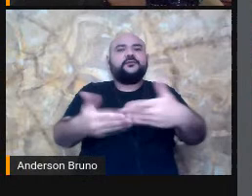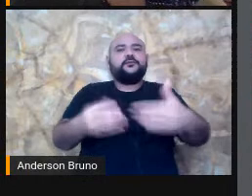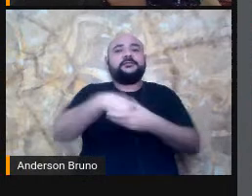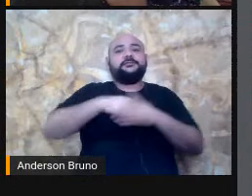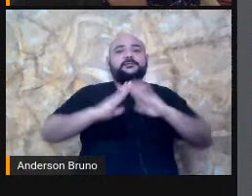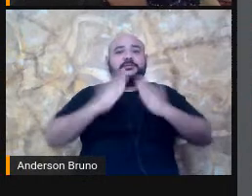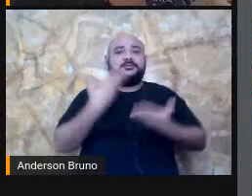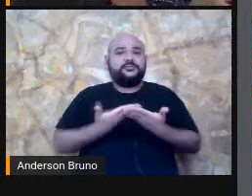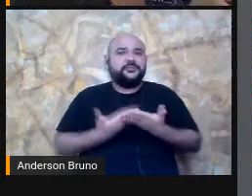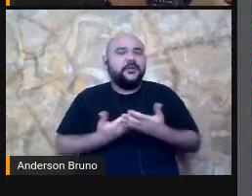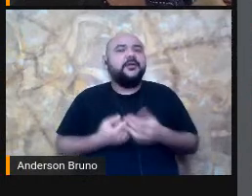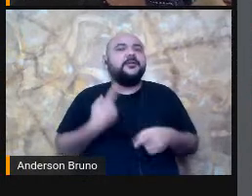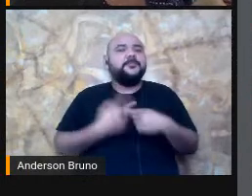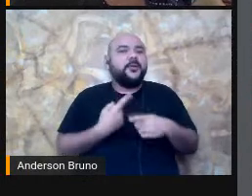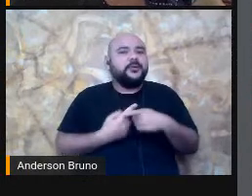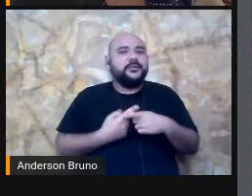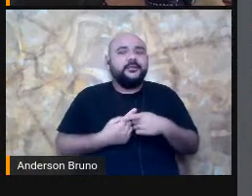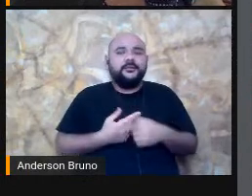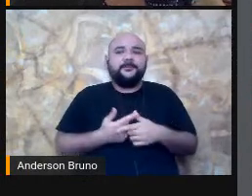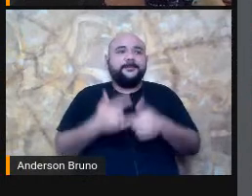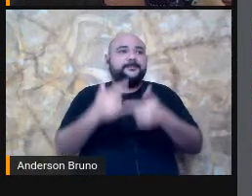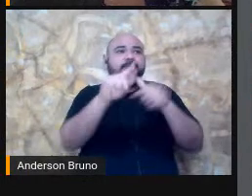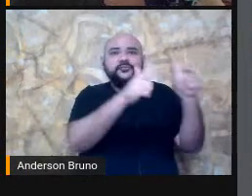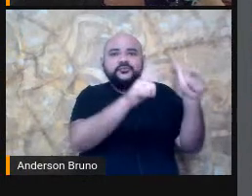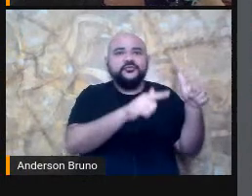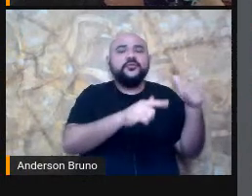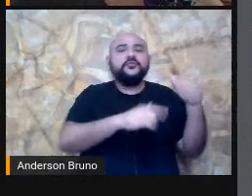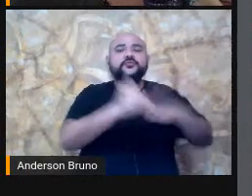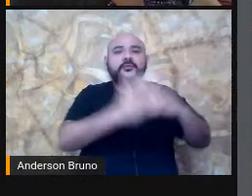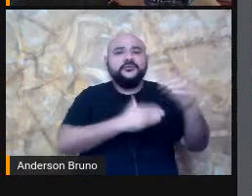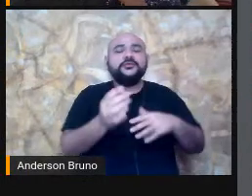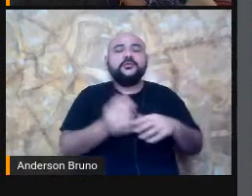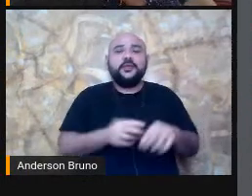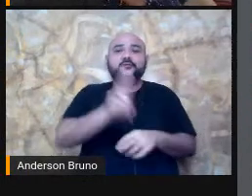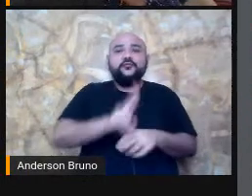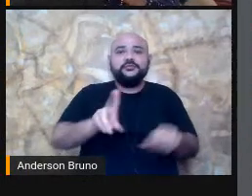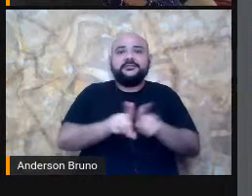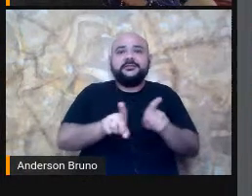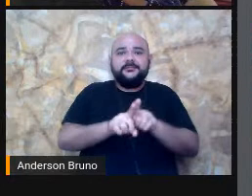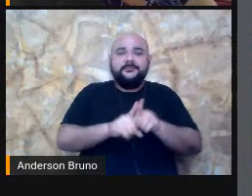estão Utilizando Os recursos De comunicação Alternativa Pode passar